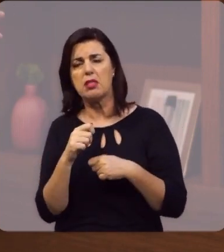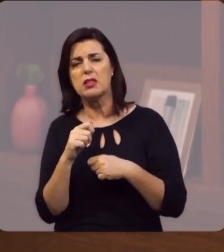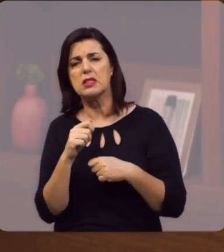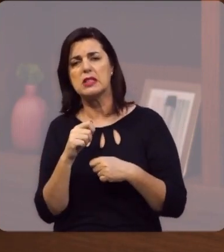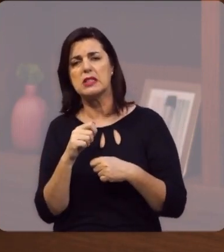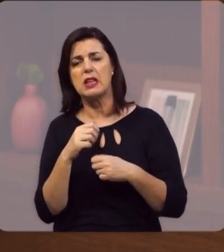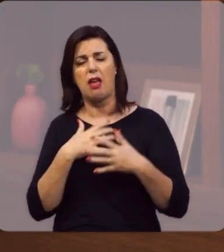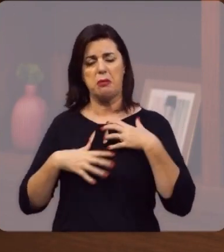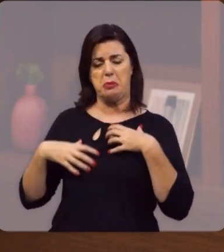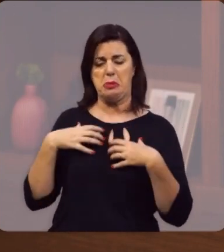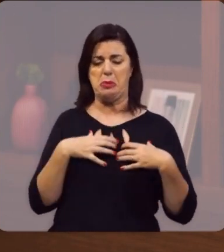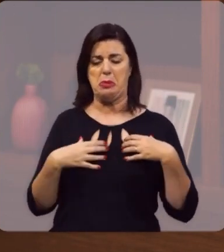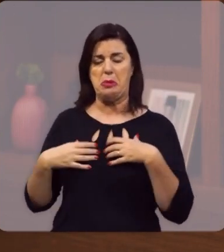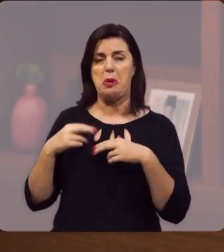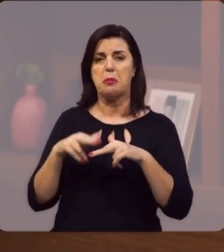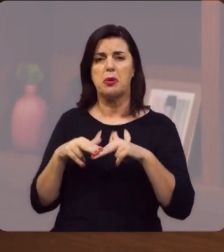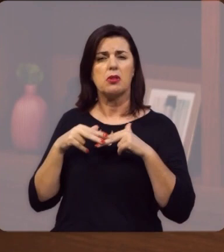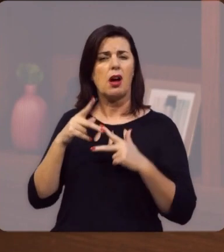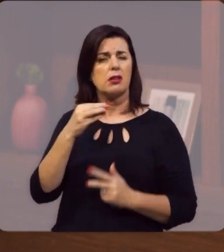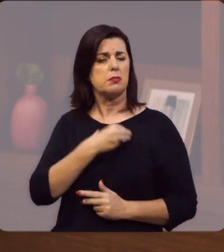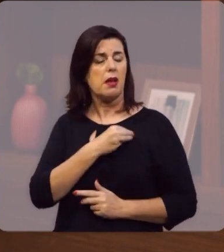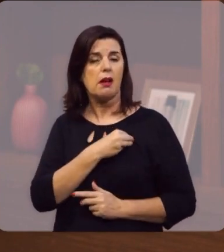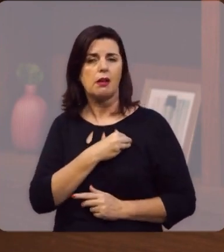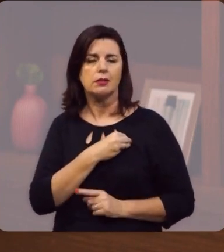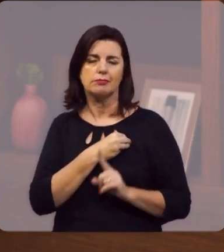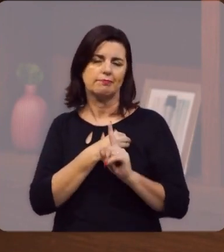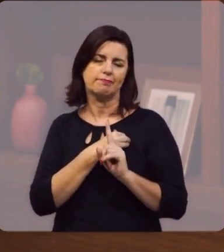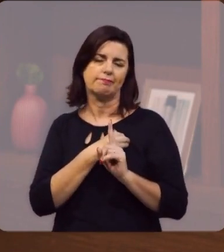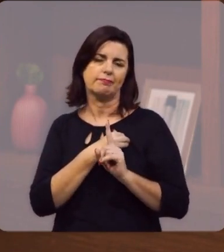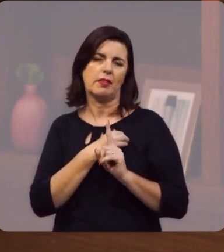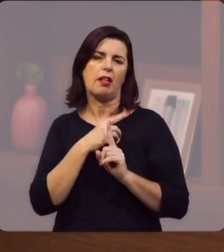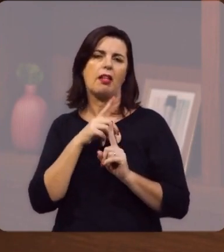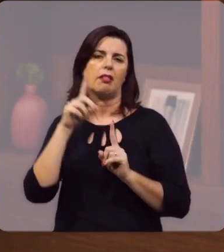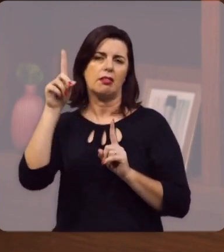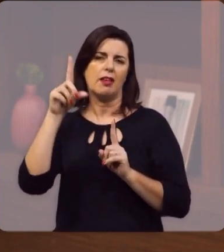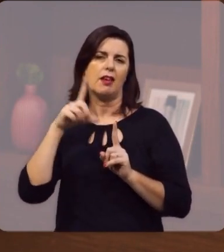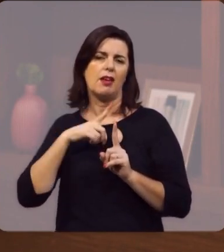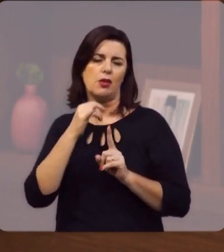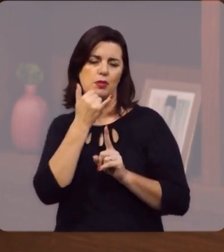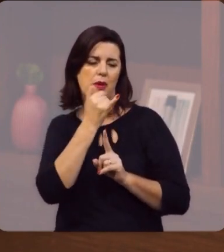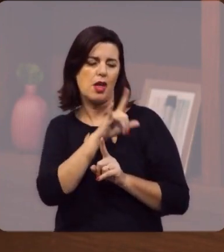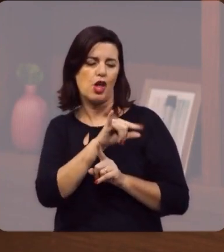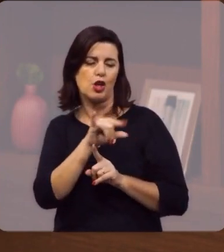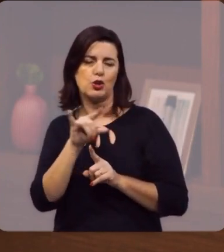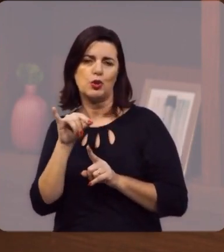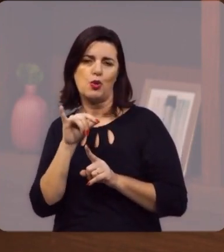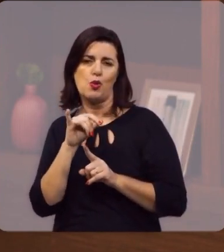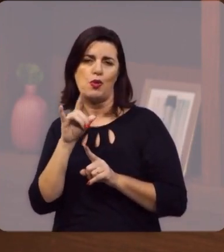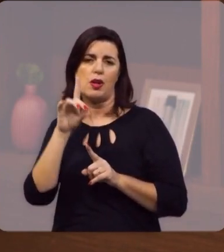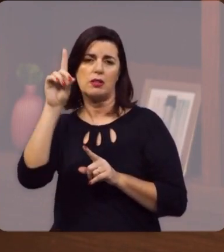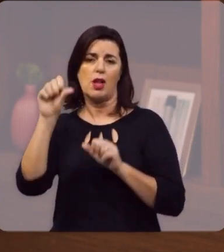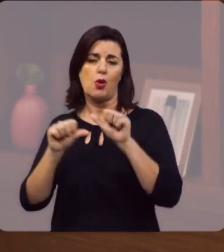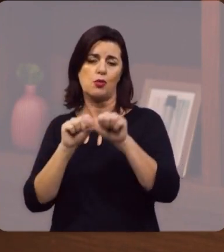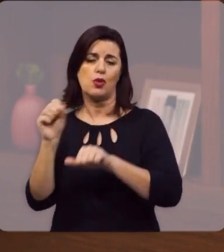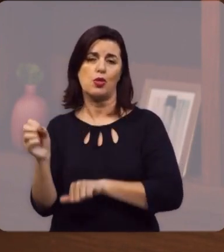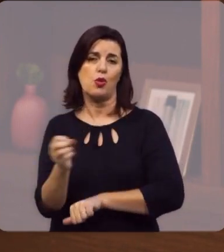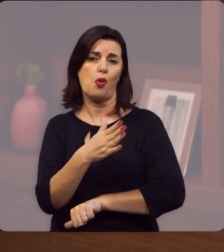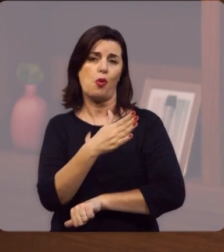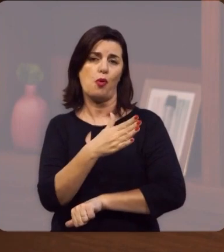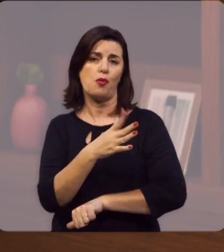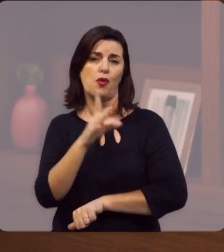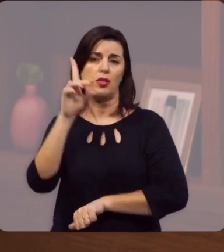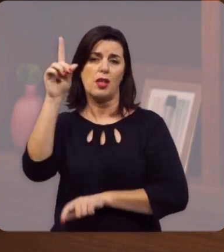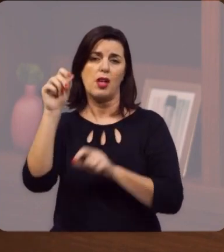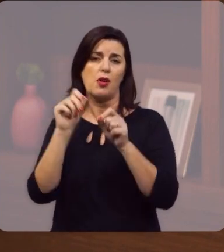não tem que viver, desesperado por causa dos seus pecados, Deus é o Deus que perdoa, Deus é o Deus que